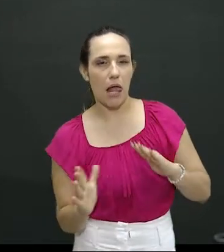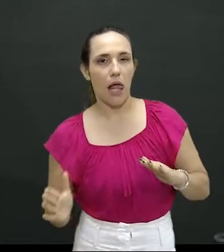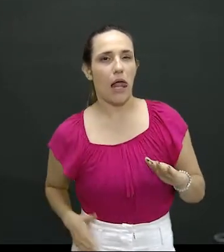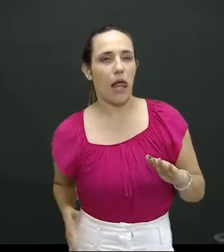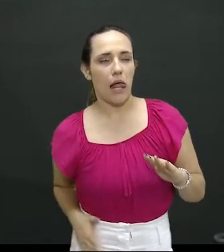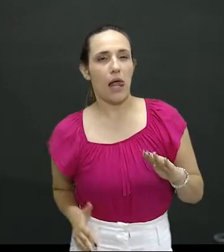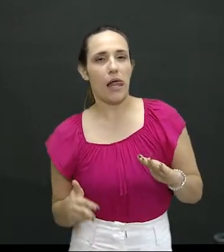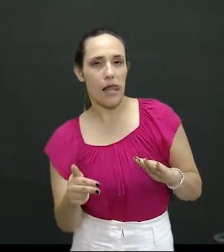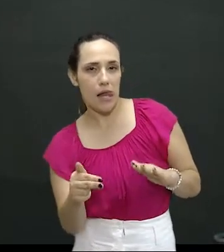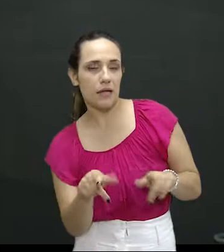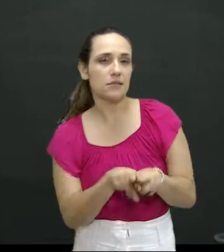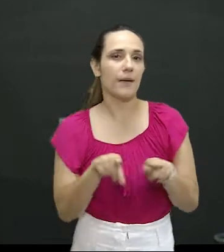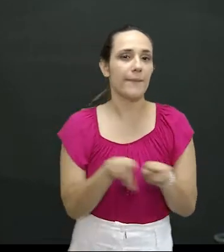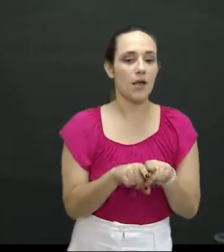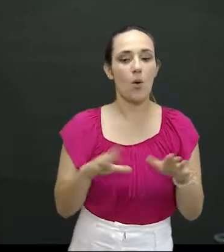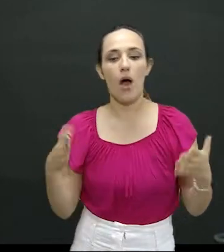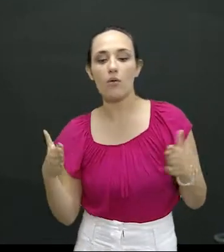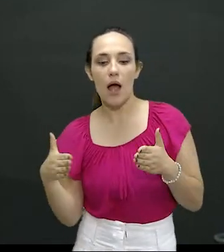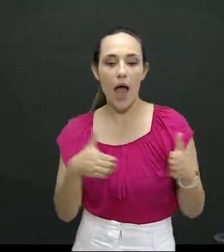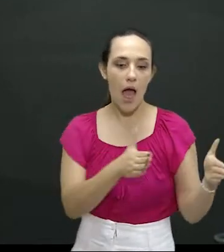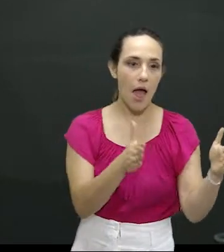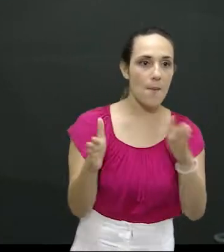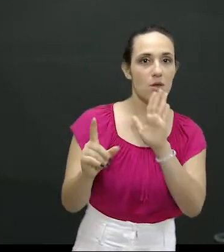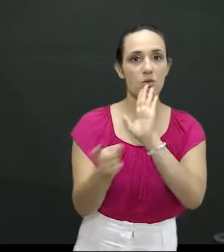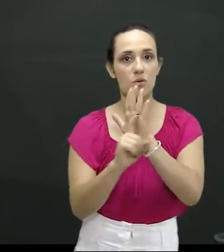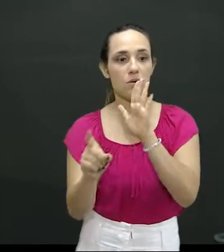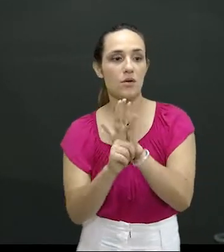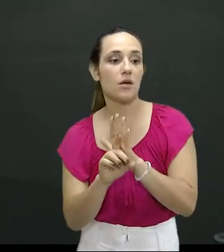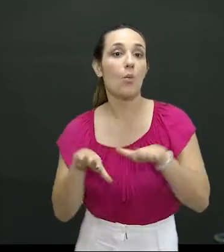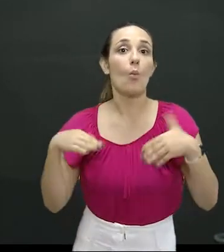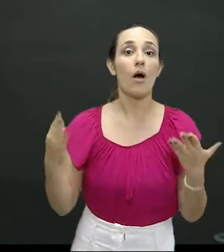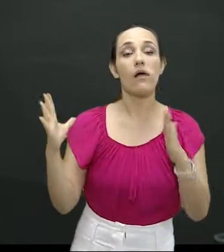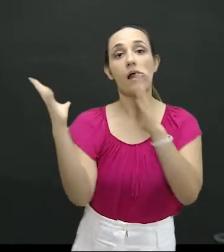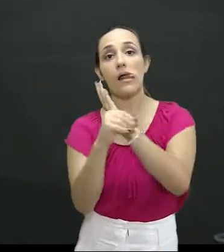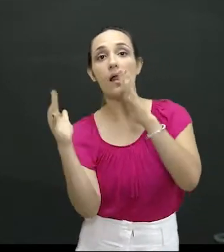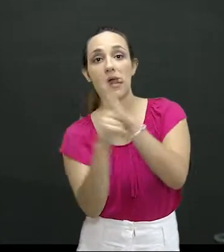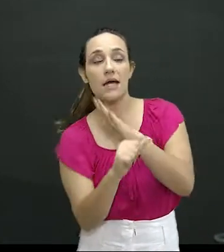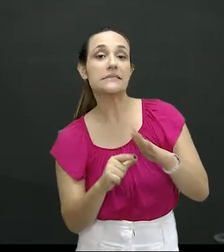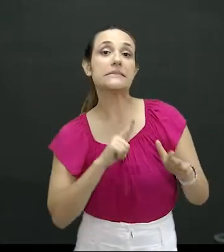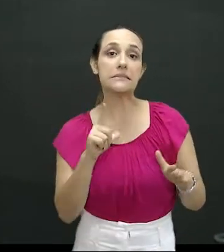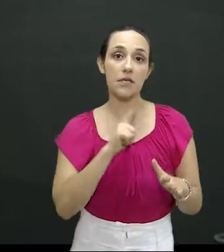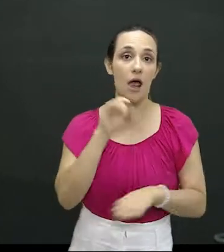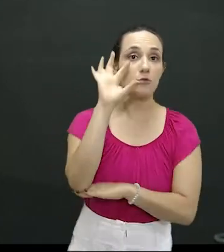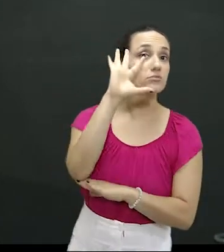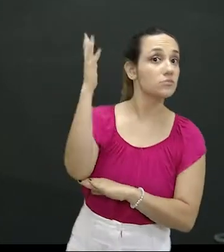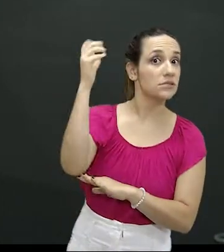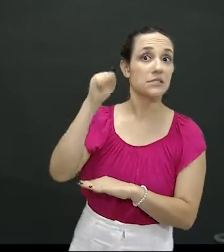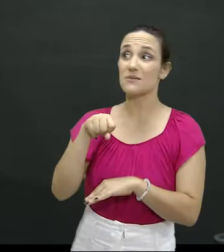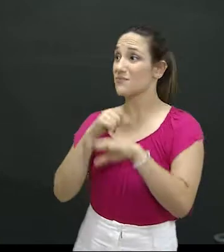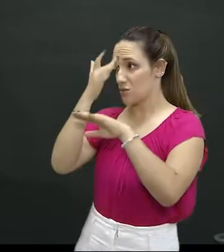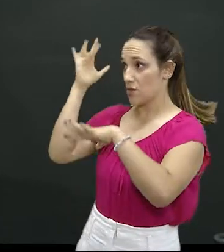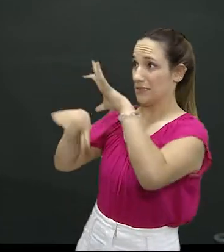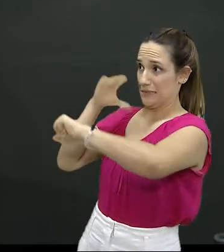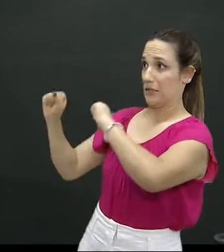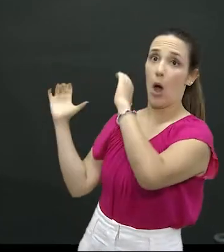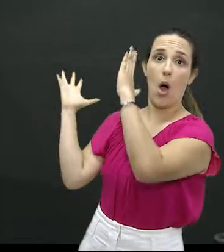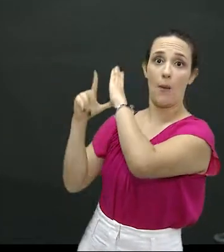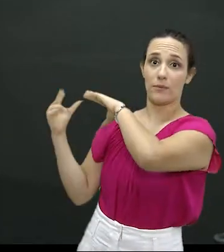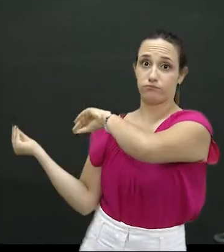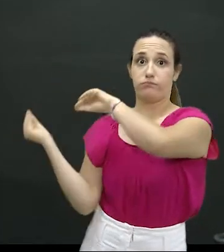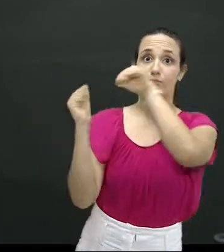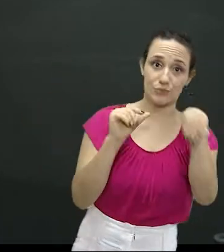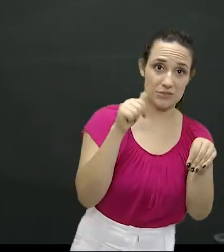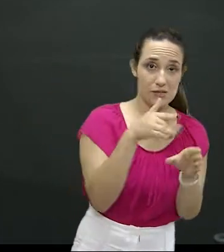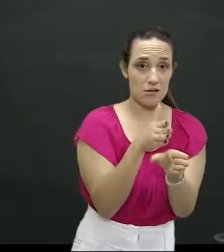do tráfico de drogas, dos coamentos dos veículos roubados nos grandes centros, furtados, que são trazidos para a fronteira aqui, para serem trocados por